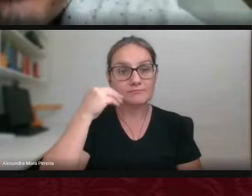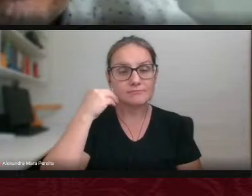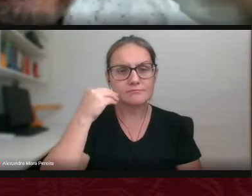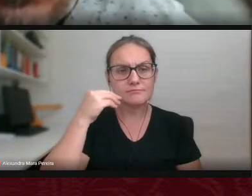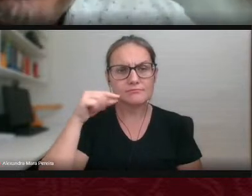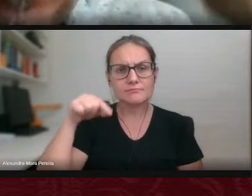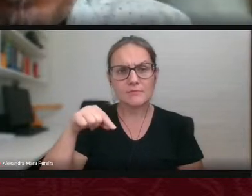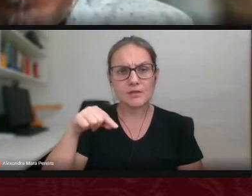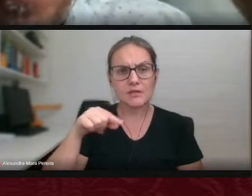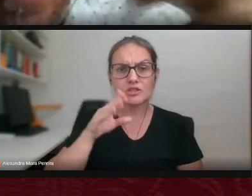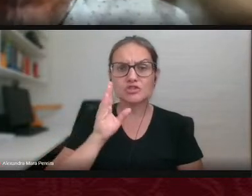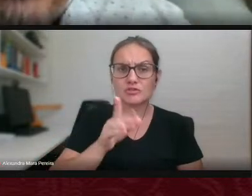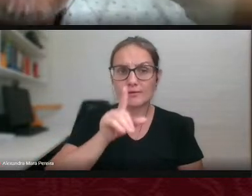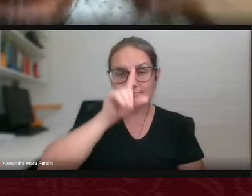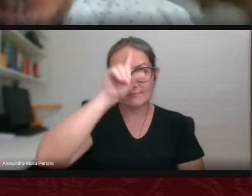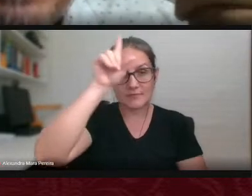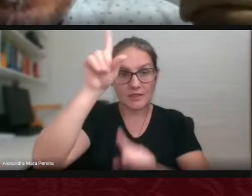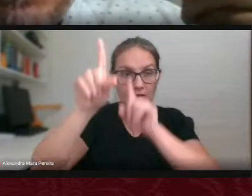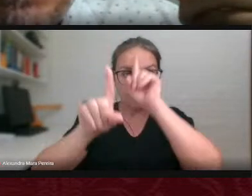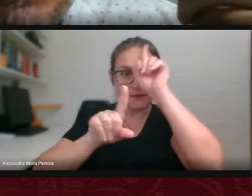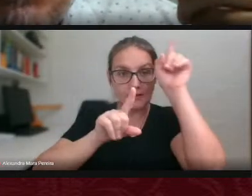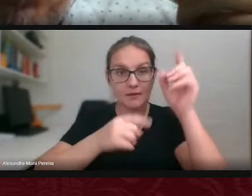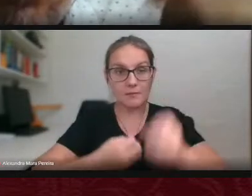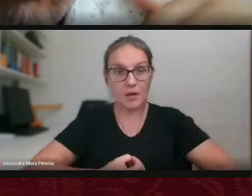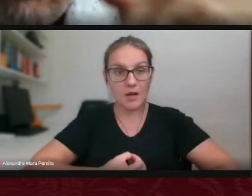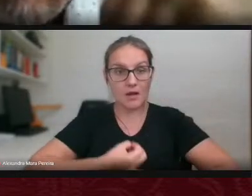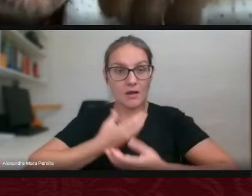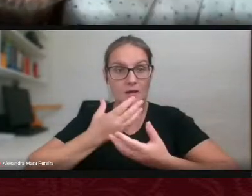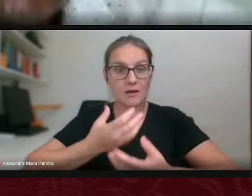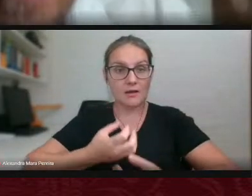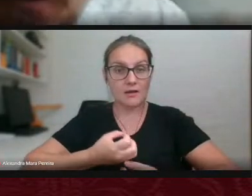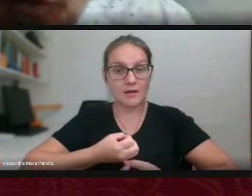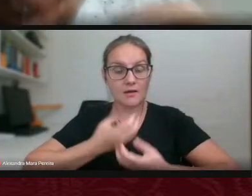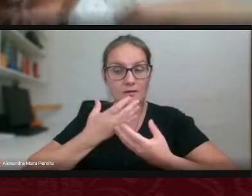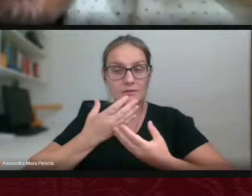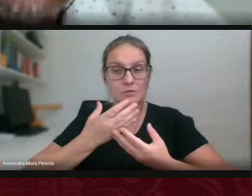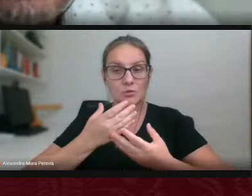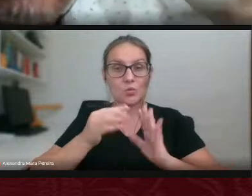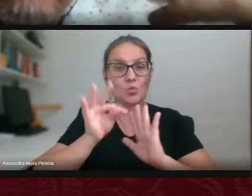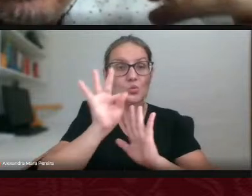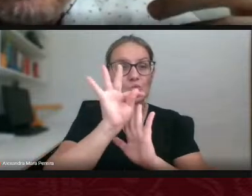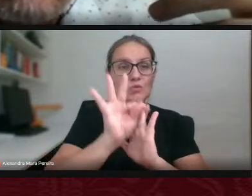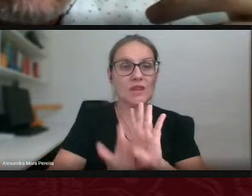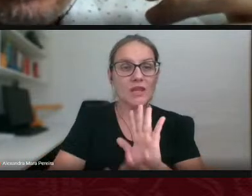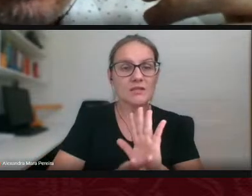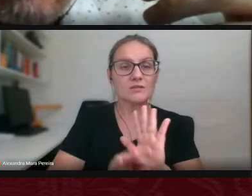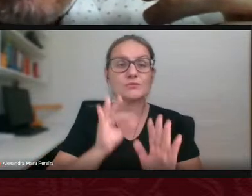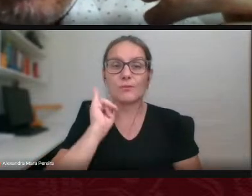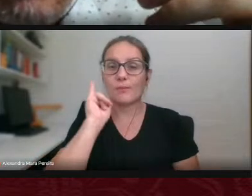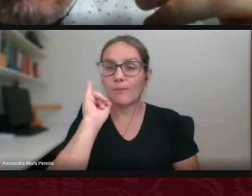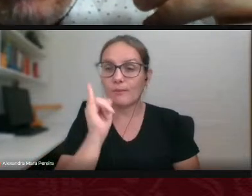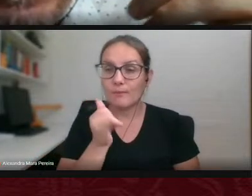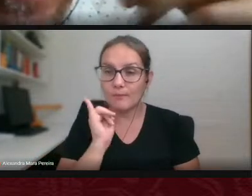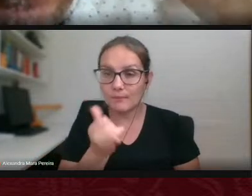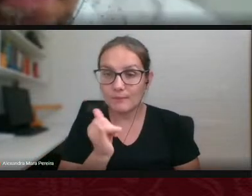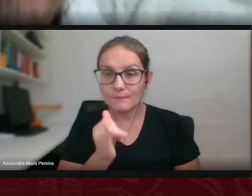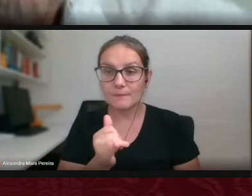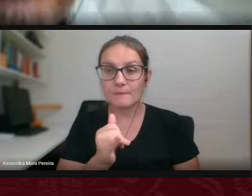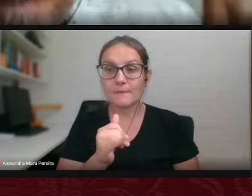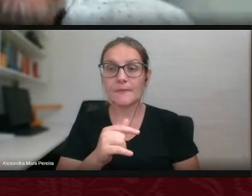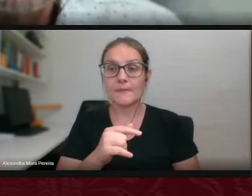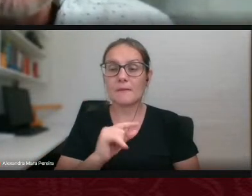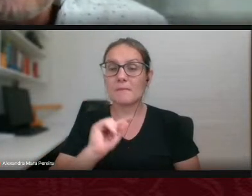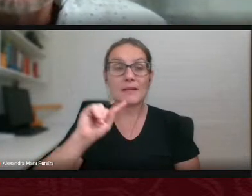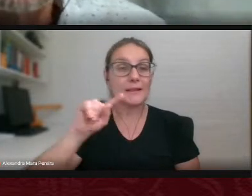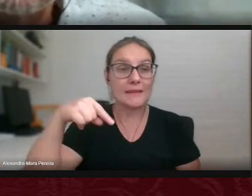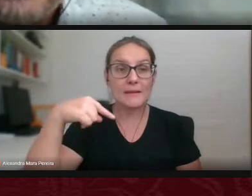inventamos a poesia ou um texto uma narrativa para além da